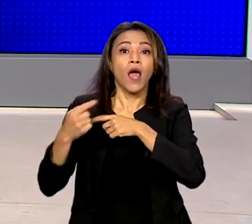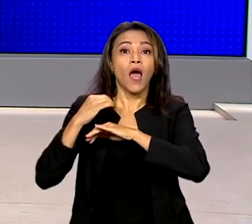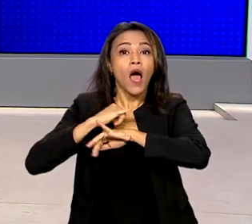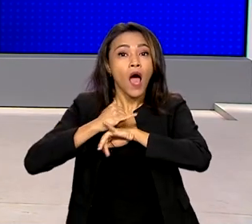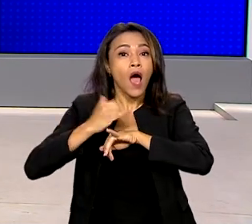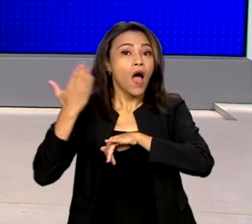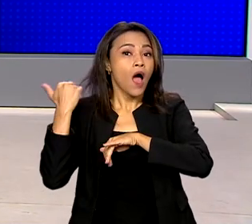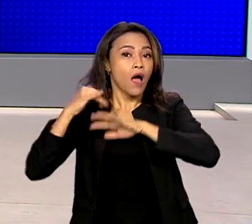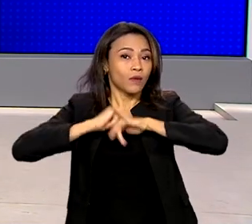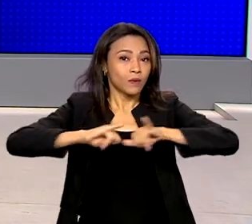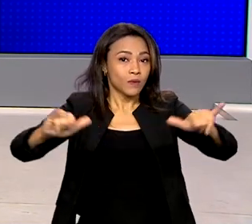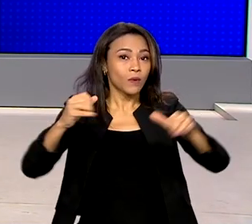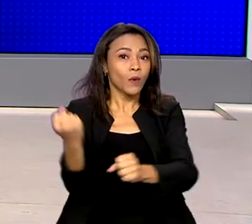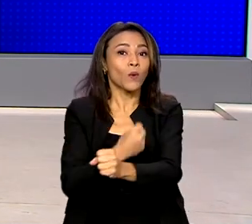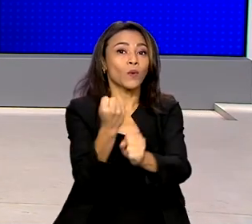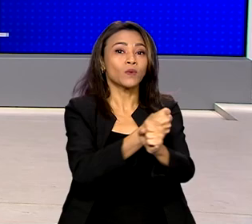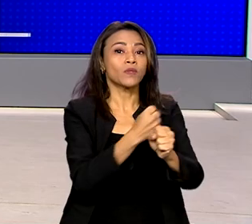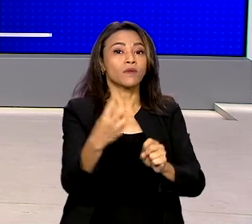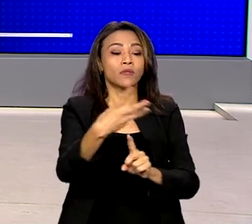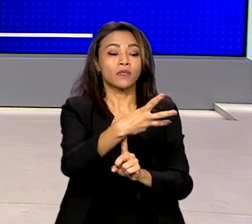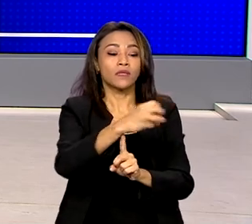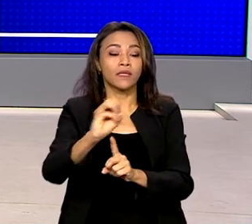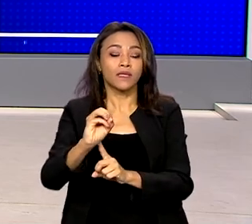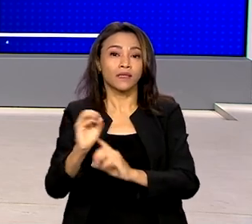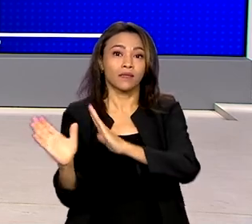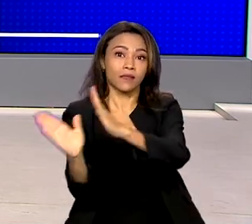de até 300 casas populares em Foz do Iguaçu.